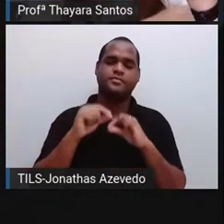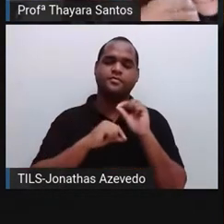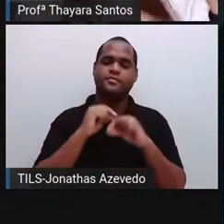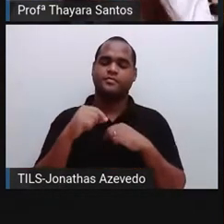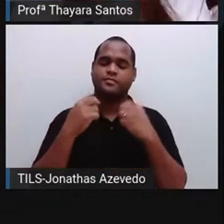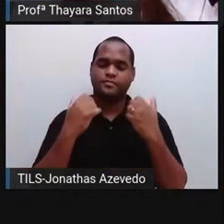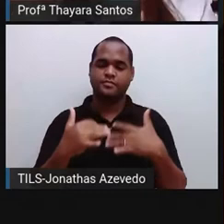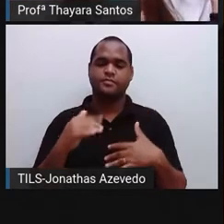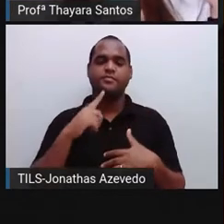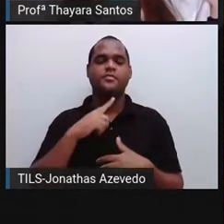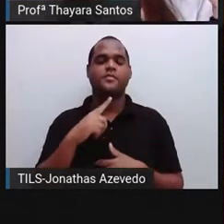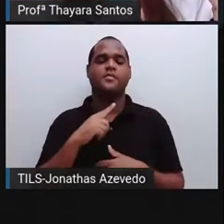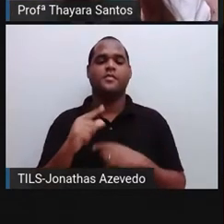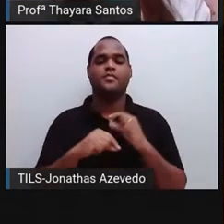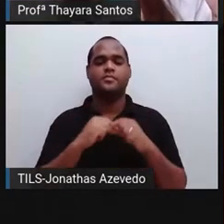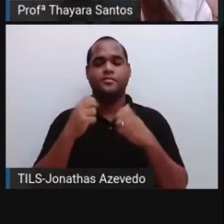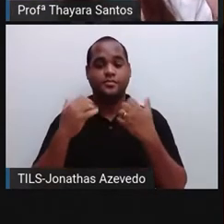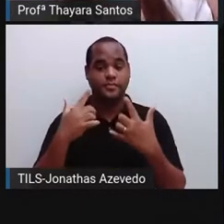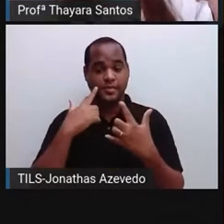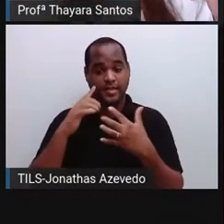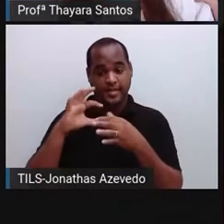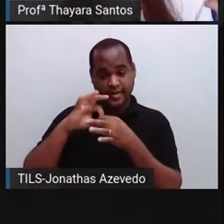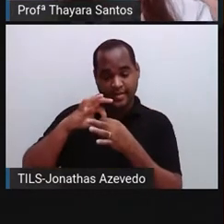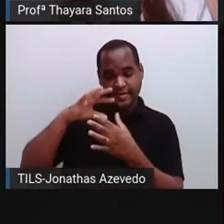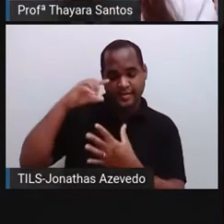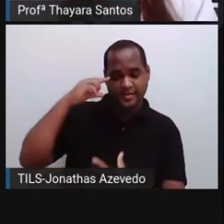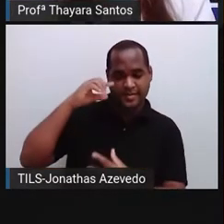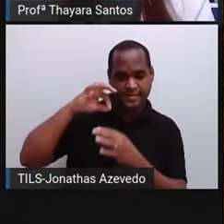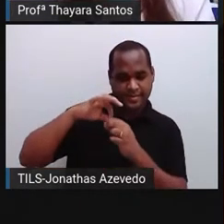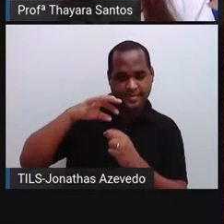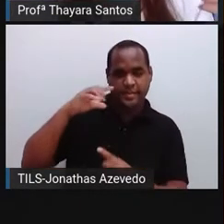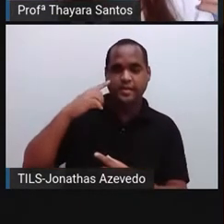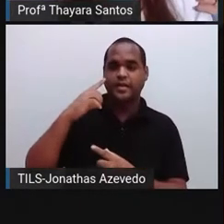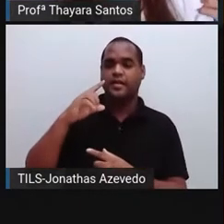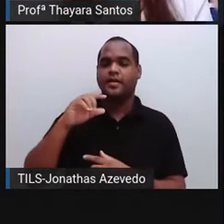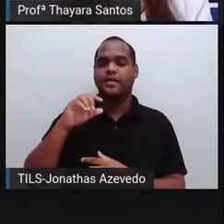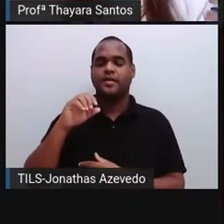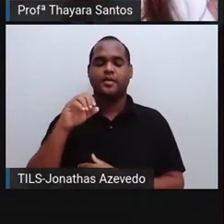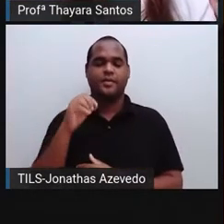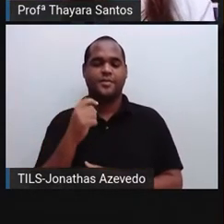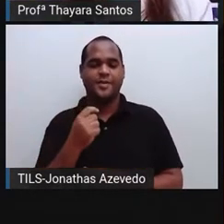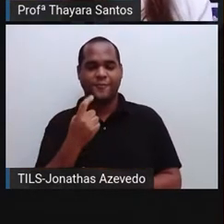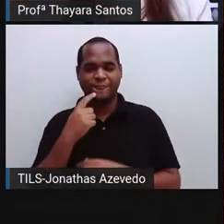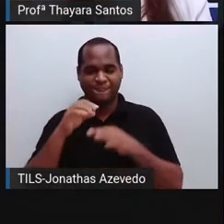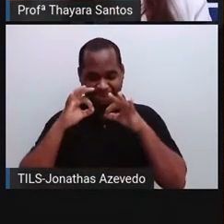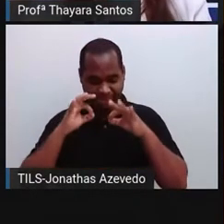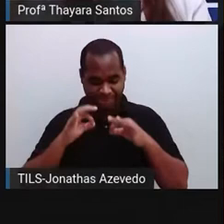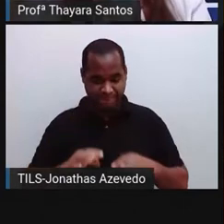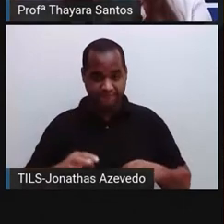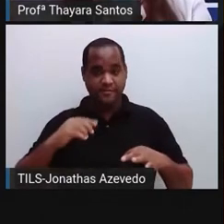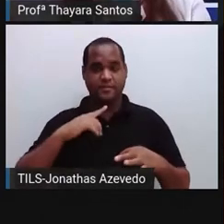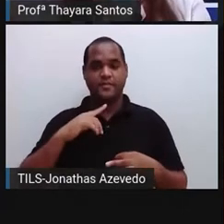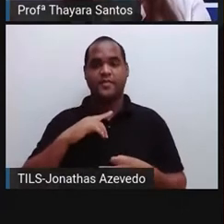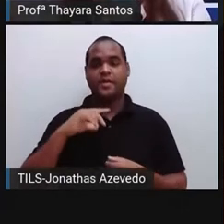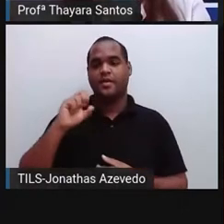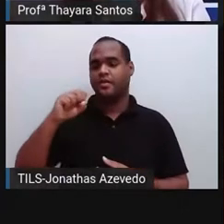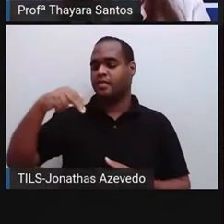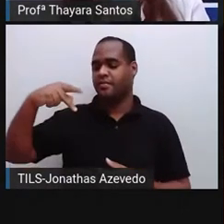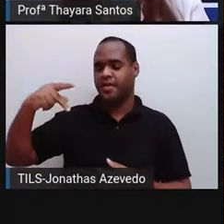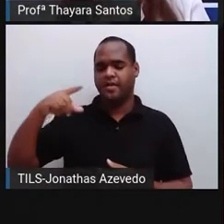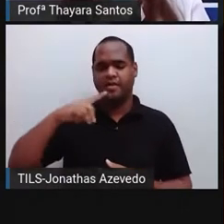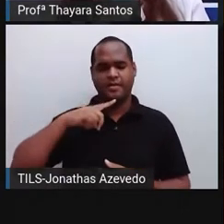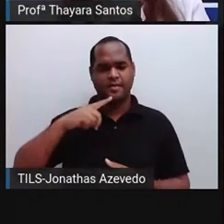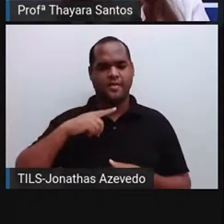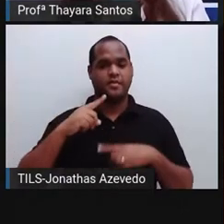periférico, atravessa a coluna vertebral, a medula espinhal, na verdade, que faz parte do sistema nervoso central, e essa informação